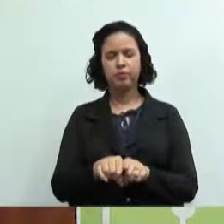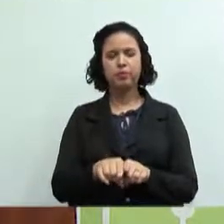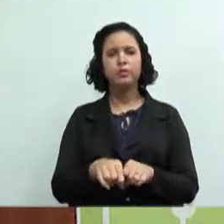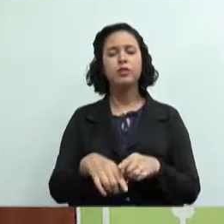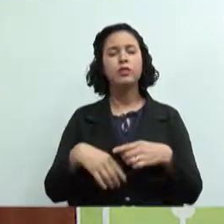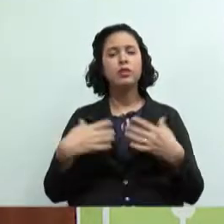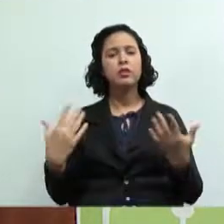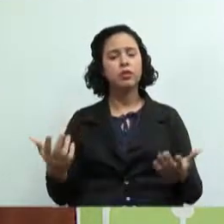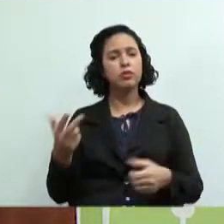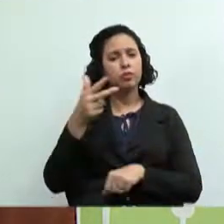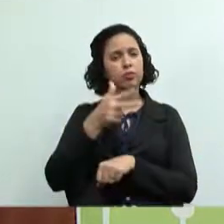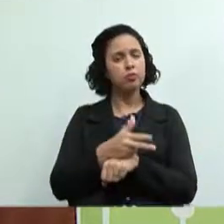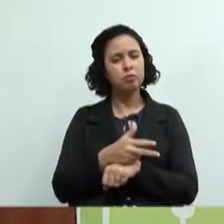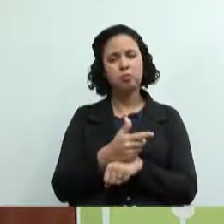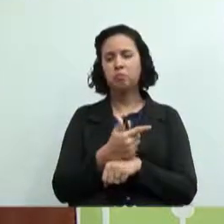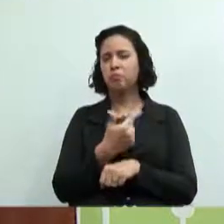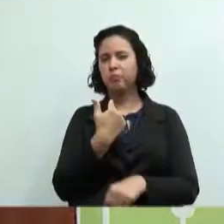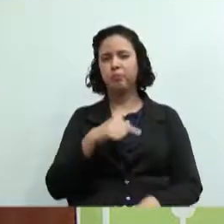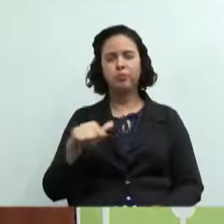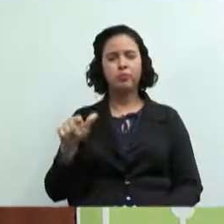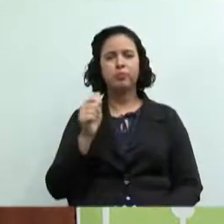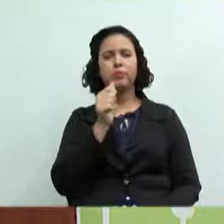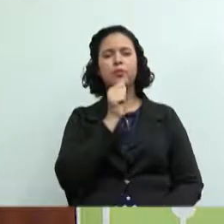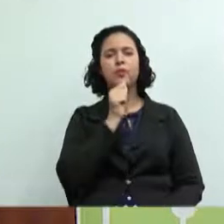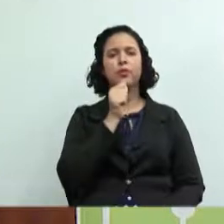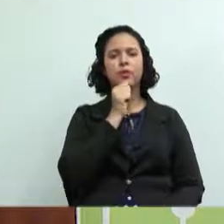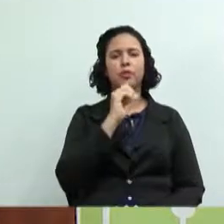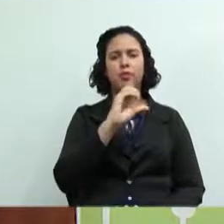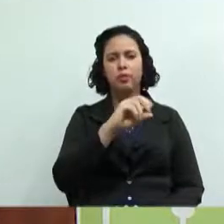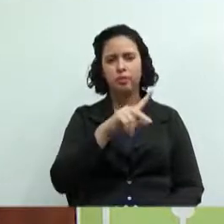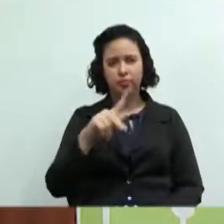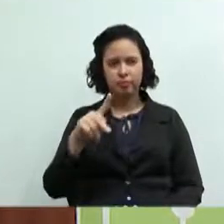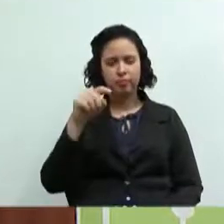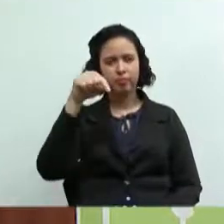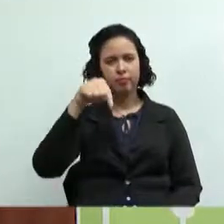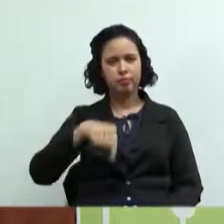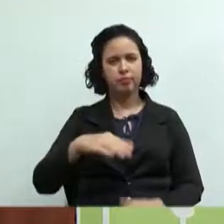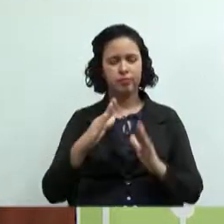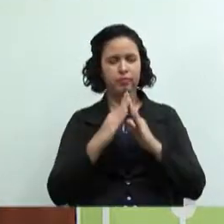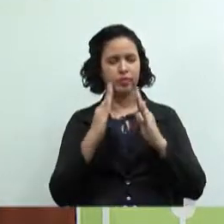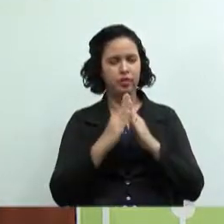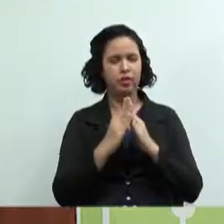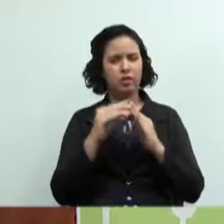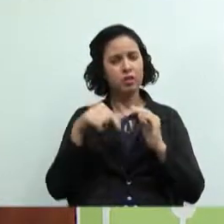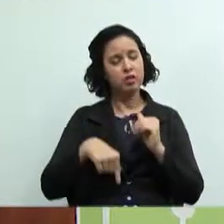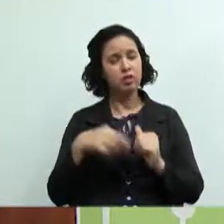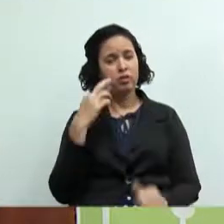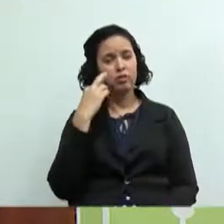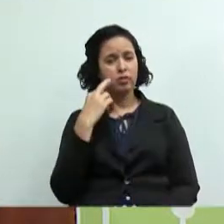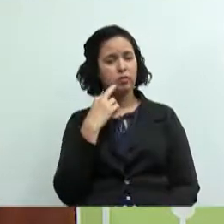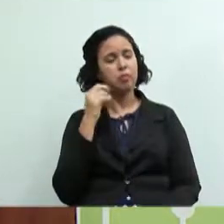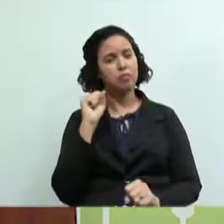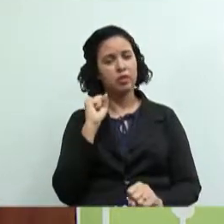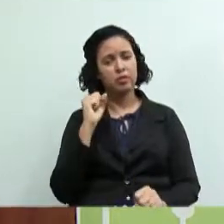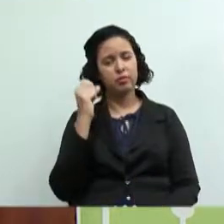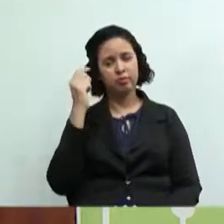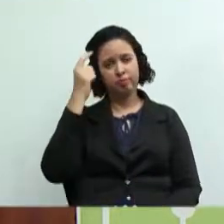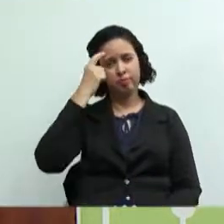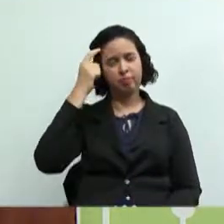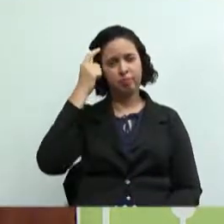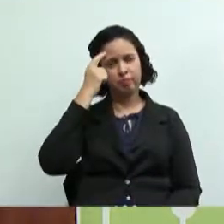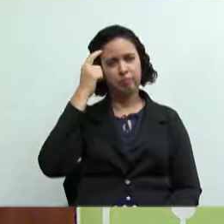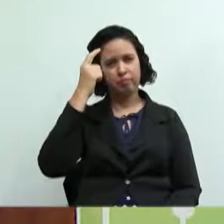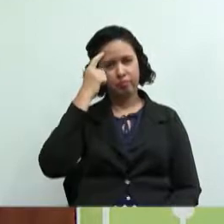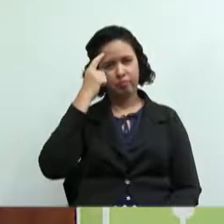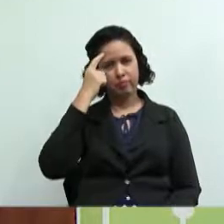viram no vídeo, ainda não temos nenhuma cooperativa habitacional no Estado de Rondônia. Podemos pensar nisso, né? Vamos fazer uma